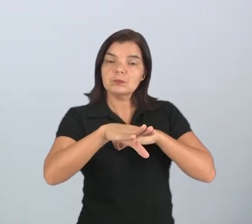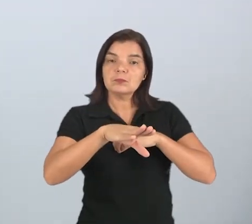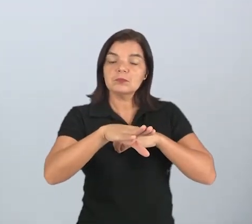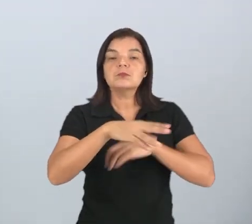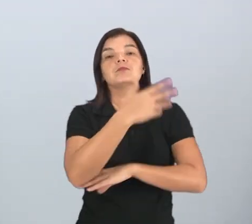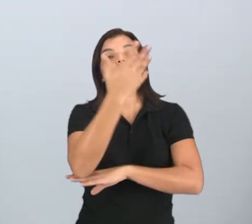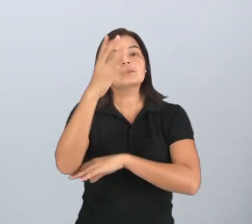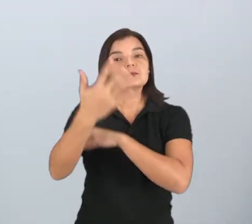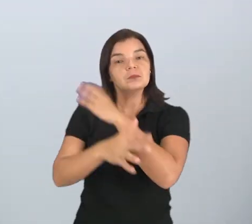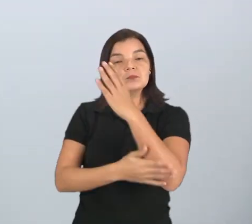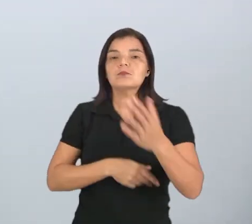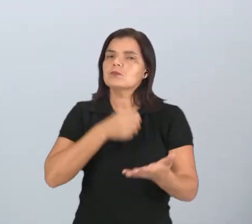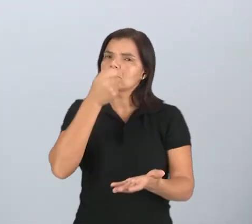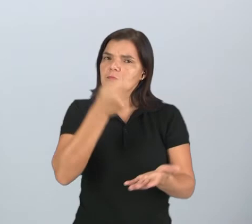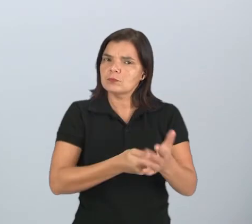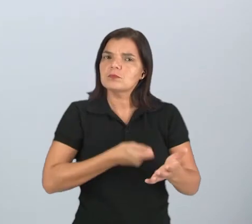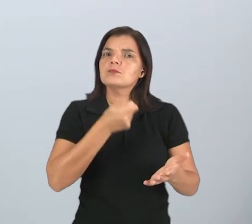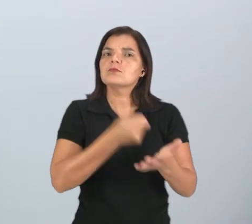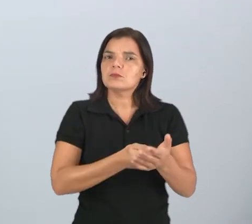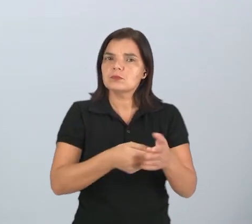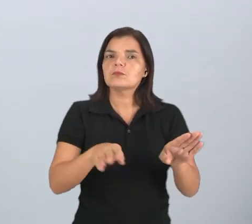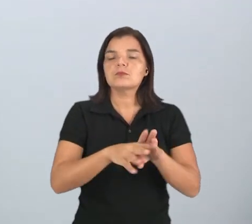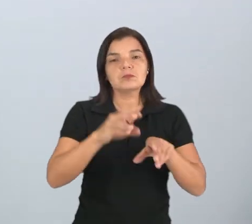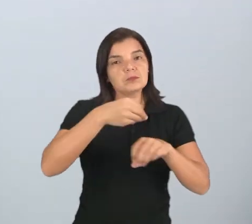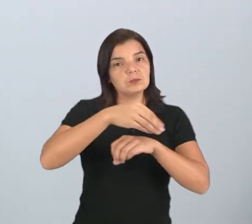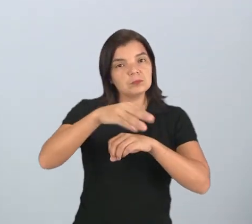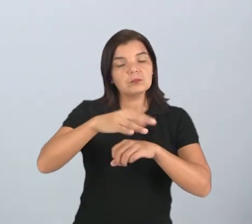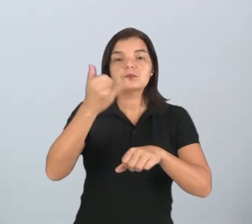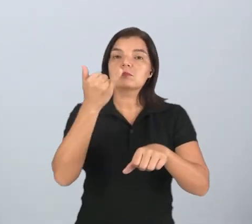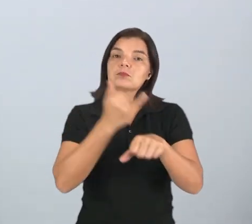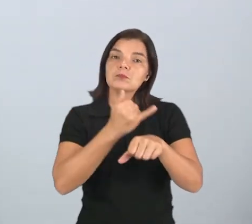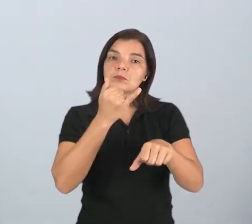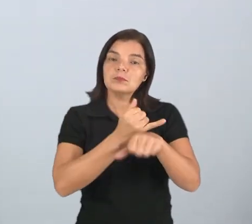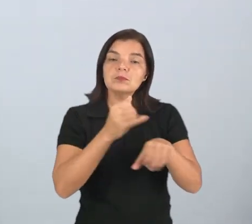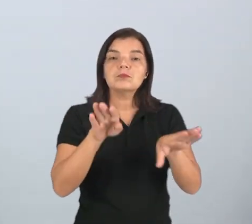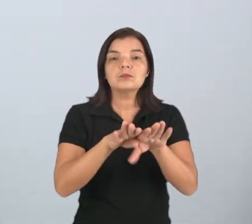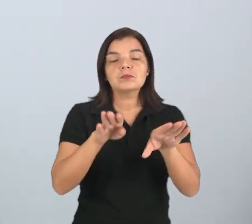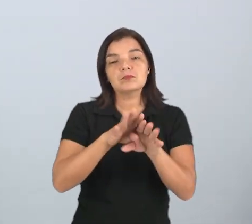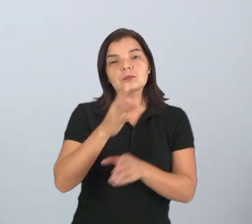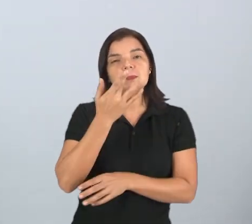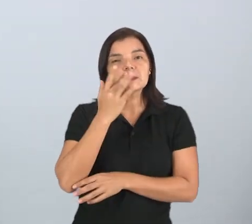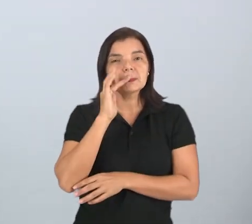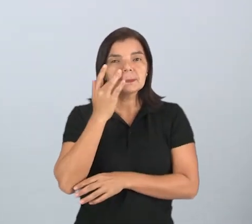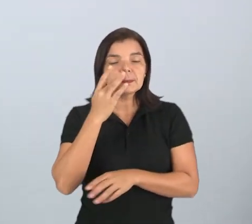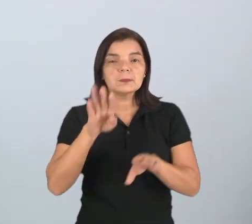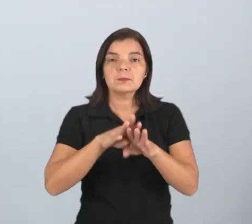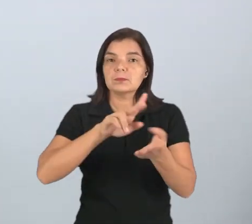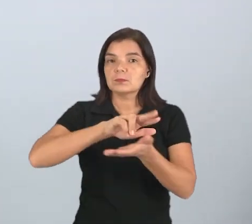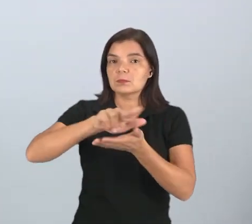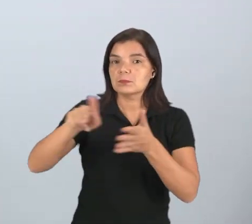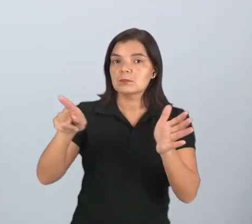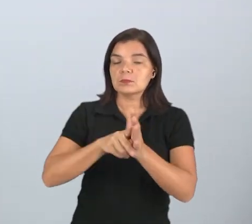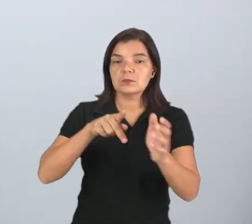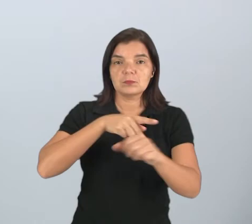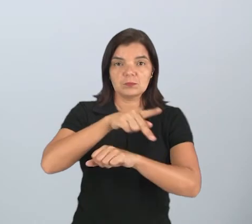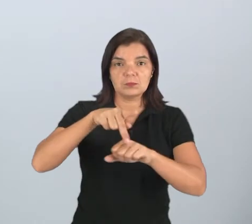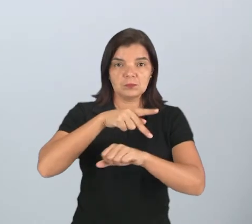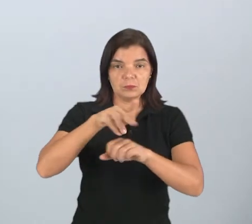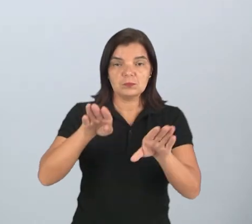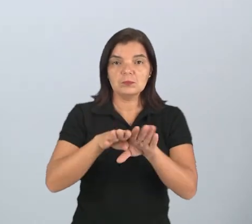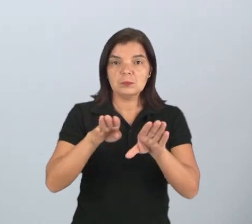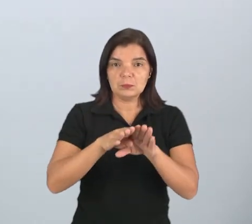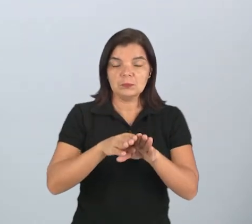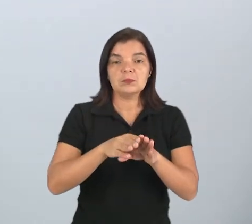matérias-primas, eram obrigadas a mandar suas matérias-primas, metais preciosos, especiarias, gêneros tropicais, para a sua